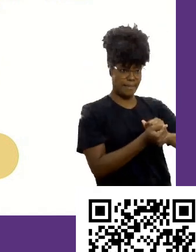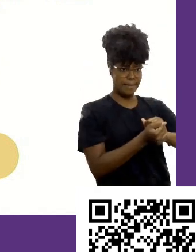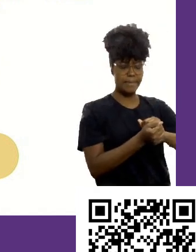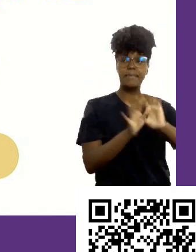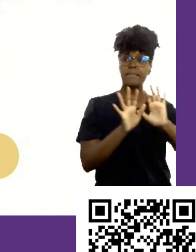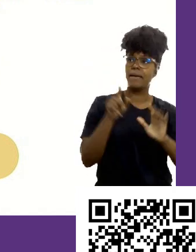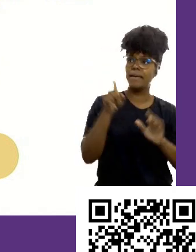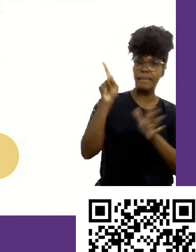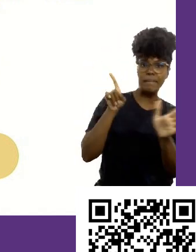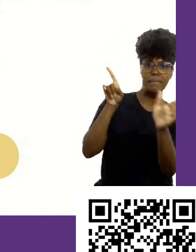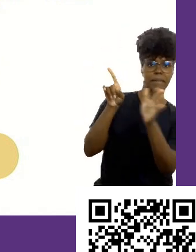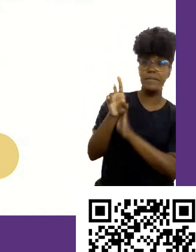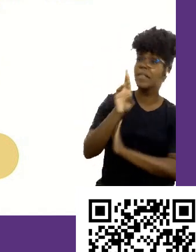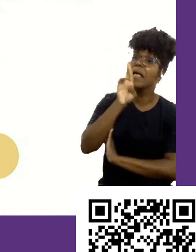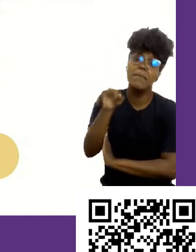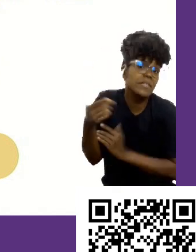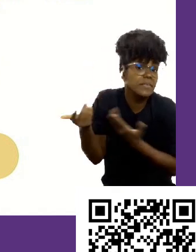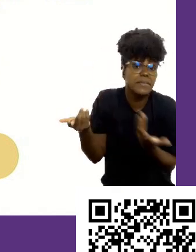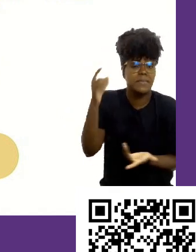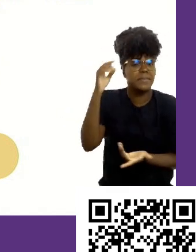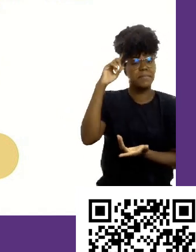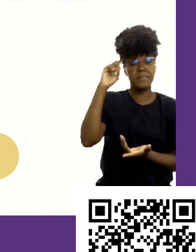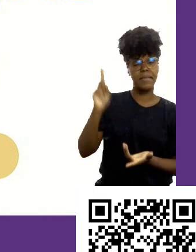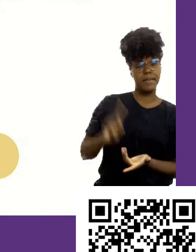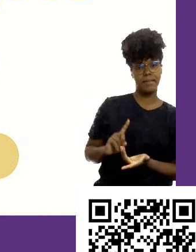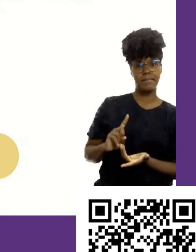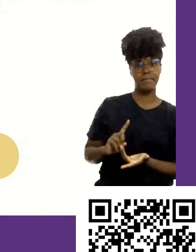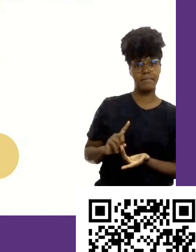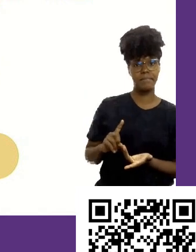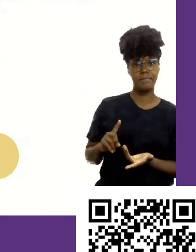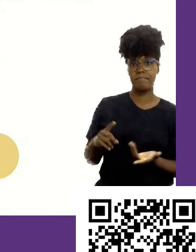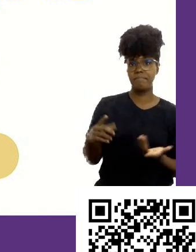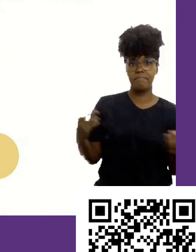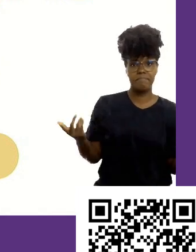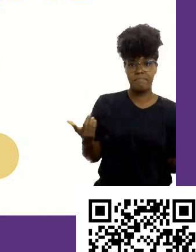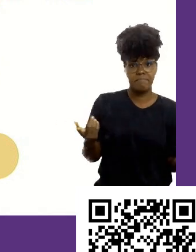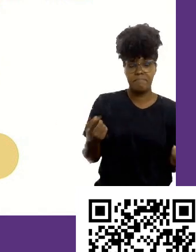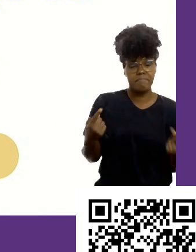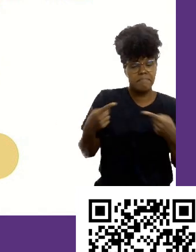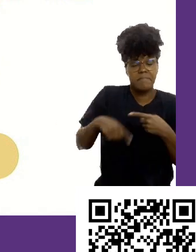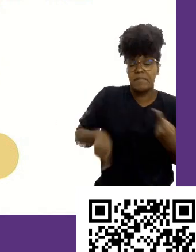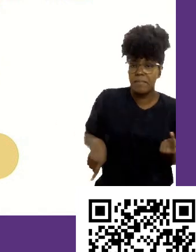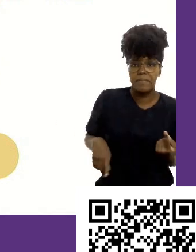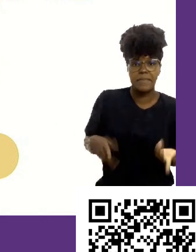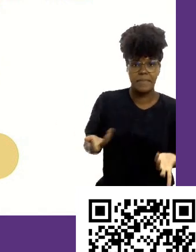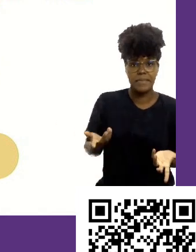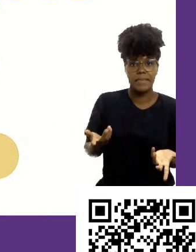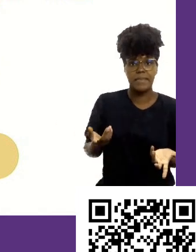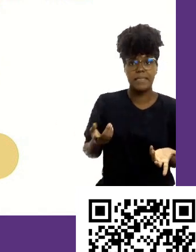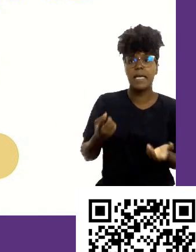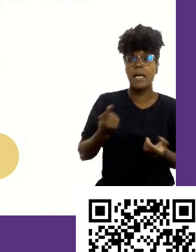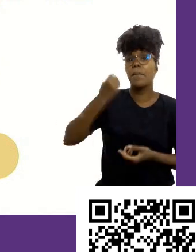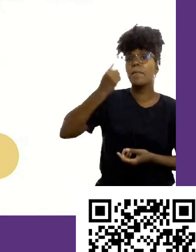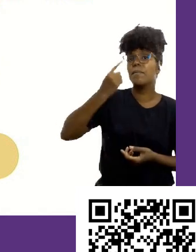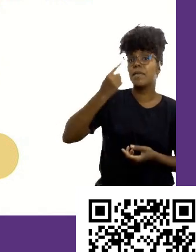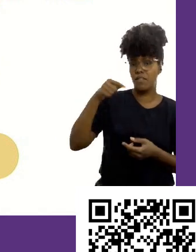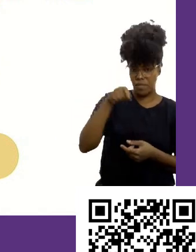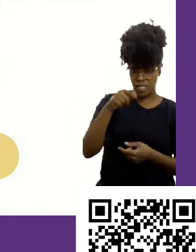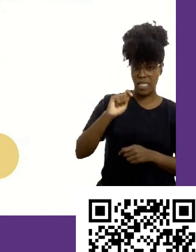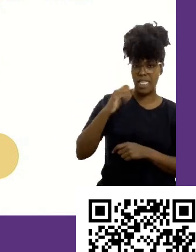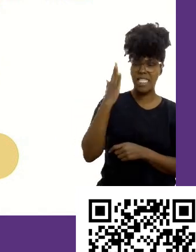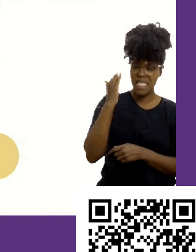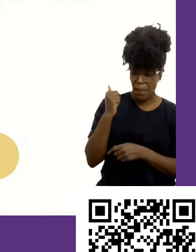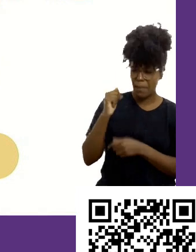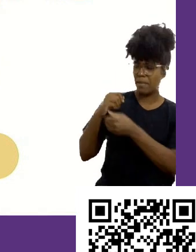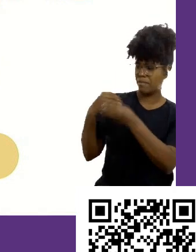essa pergunta. E para mim isso não faz o menor sentido. O primeiro passo para você ser flexível e adaptável é você saber responder a